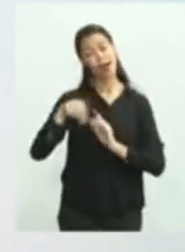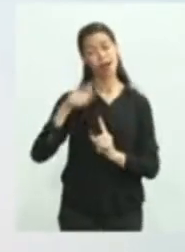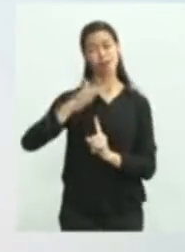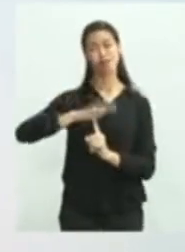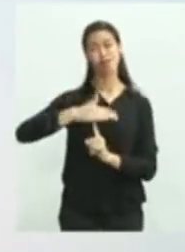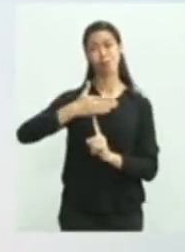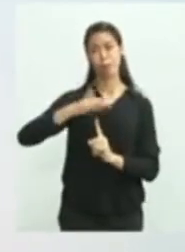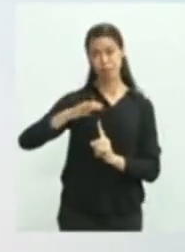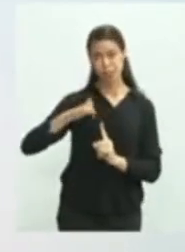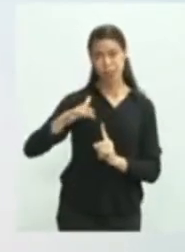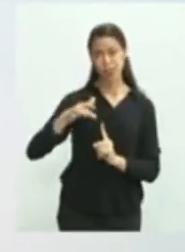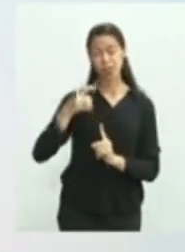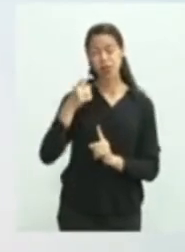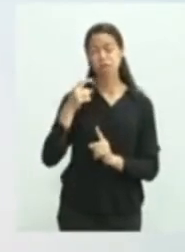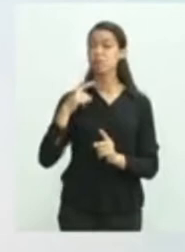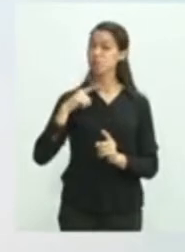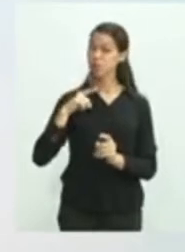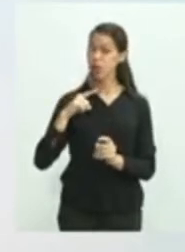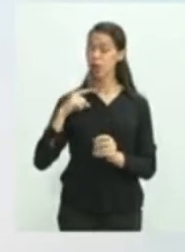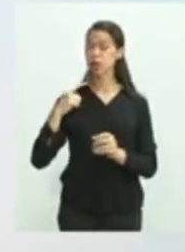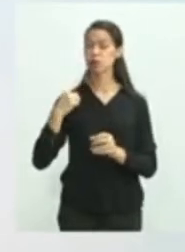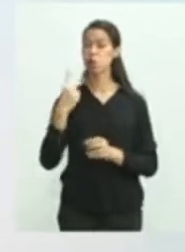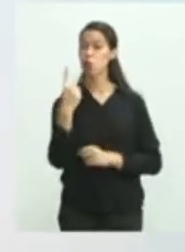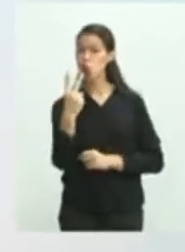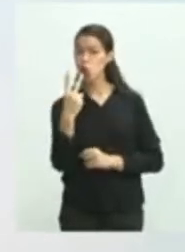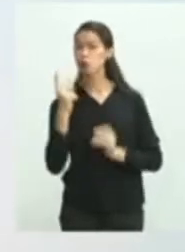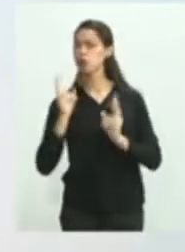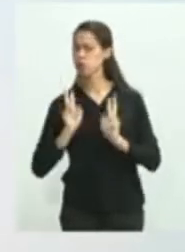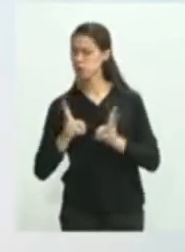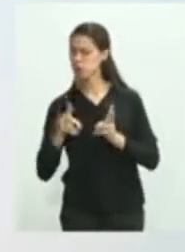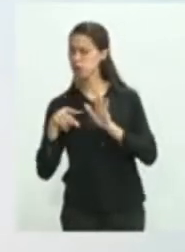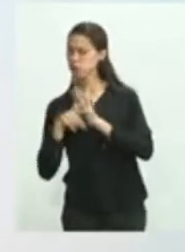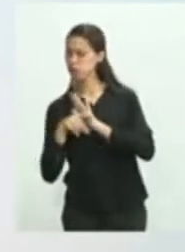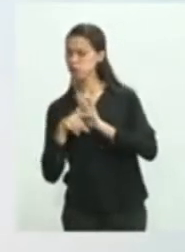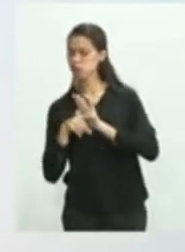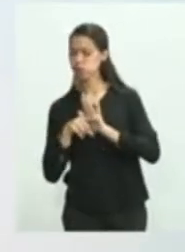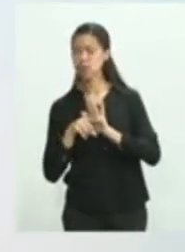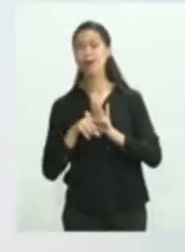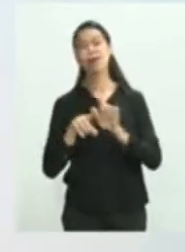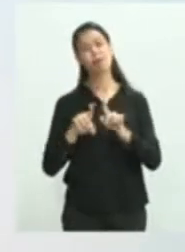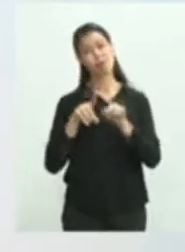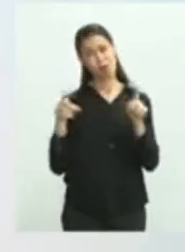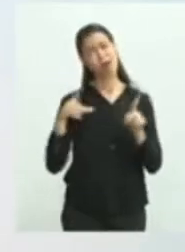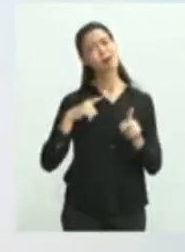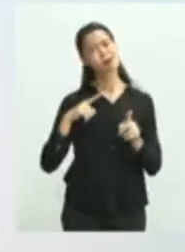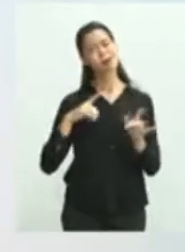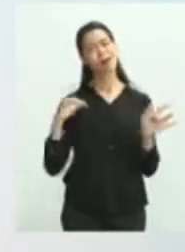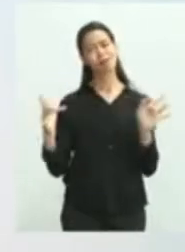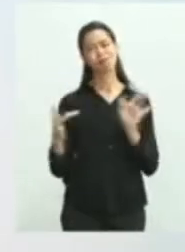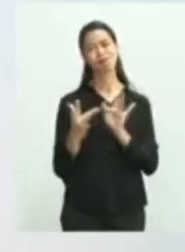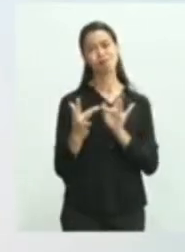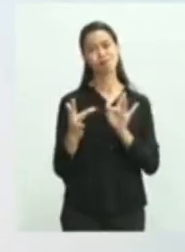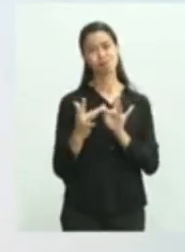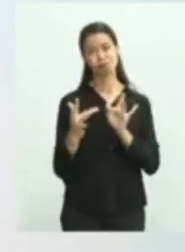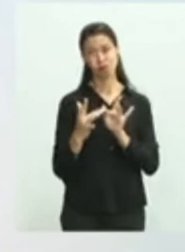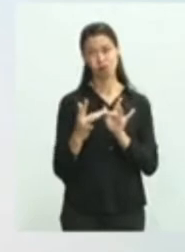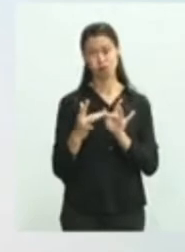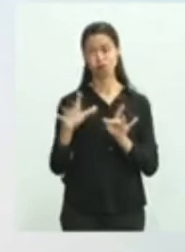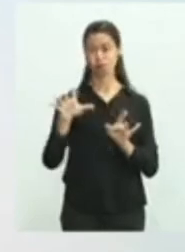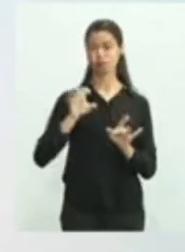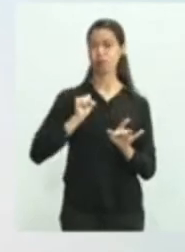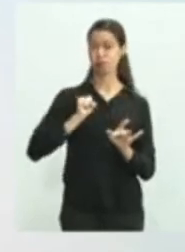casos ainda em investigação, mas nós temos contato de casos confirmados e pessoas advindos de outros países,